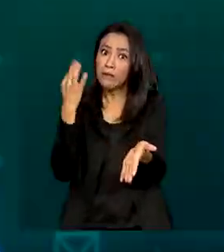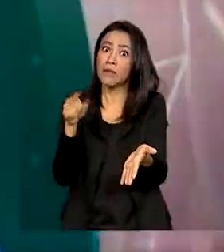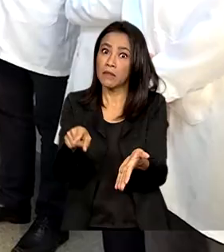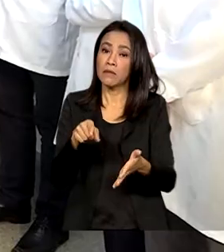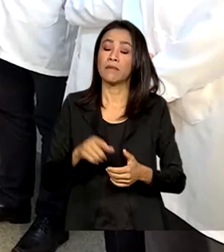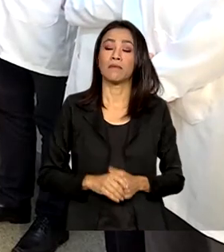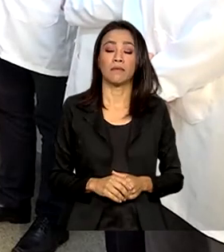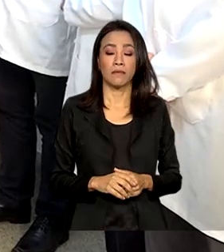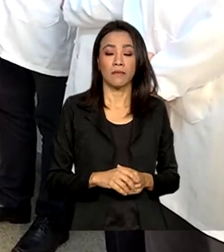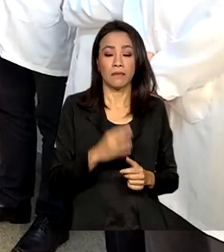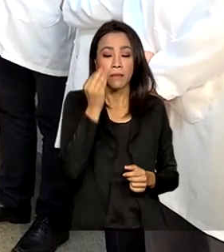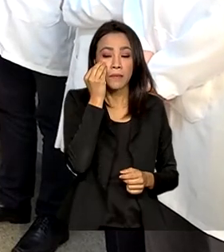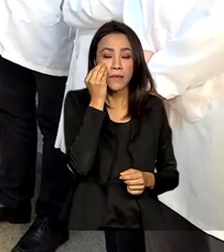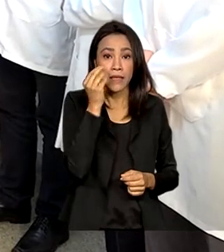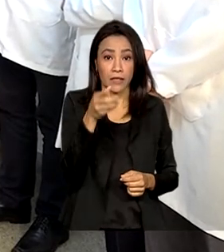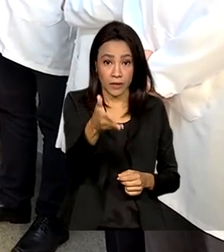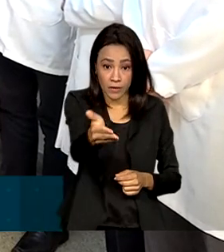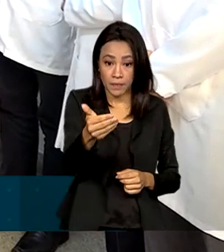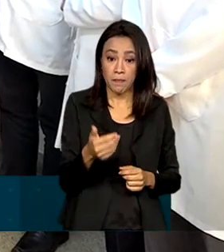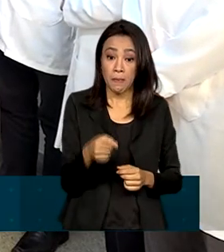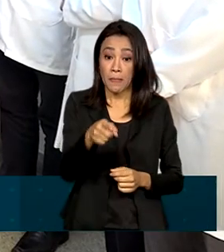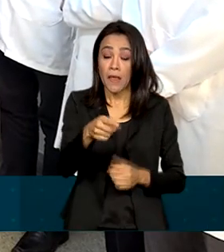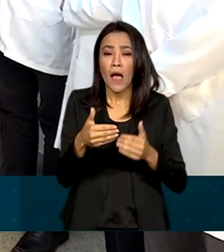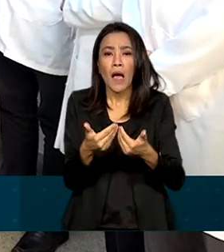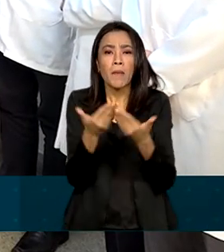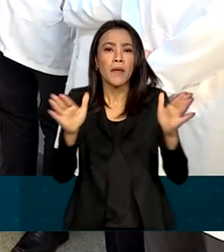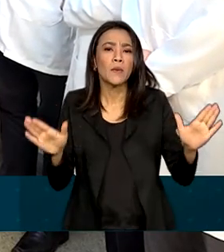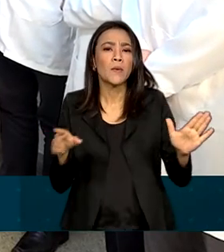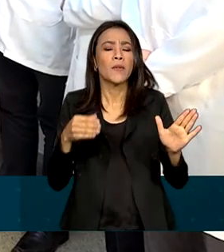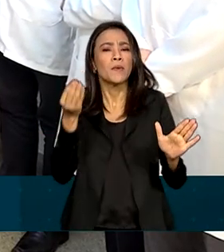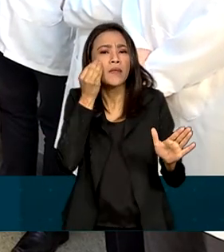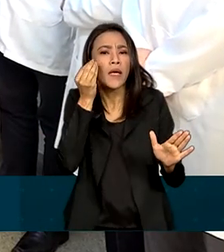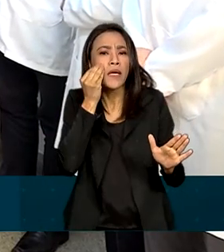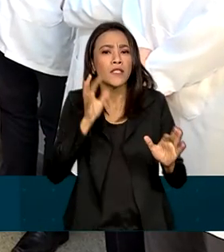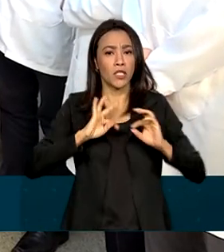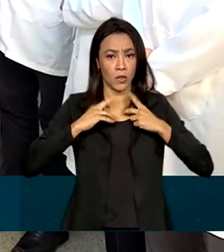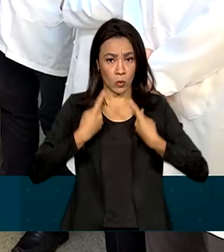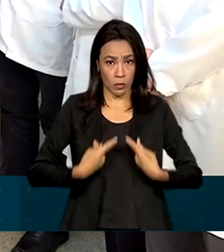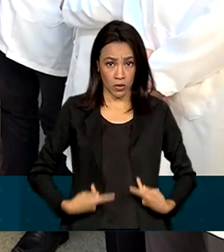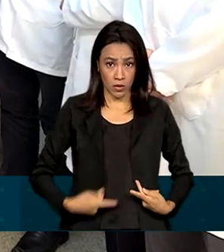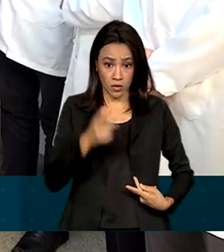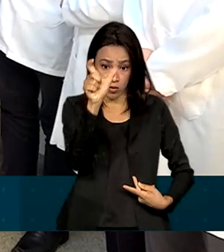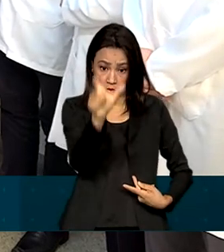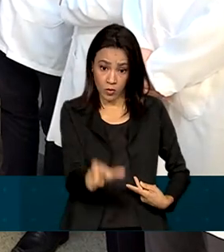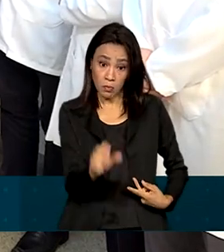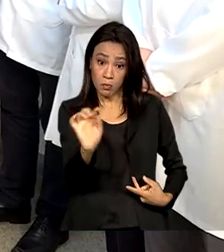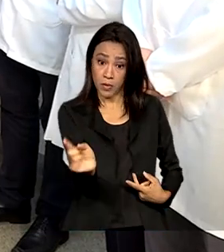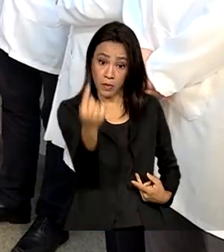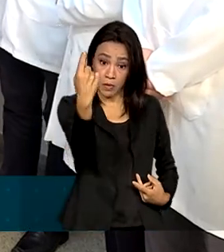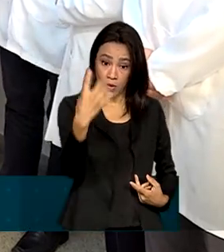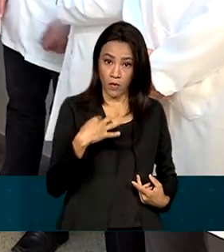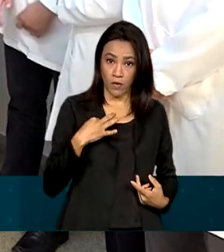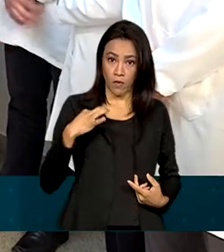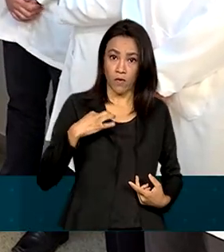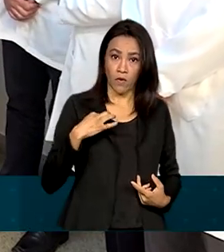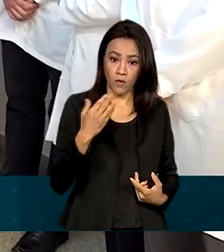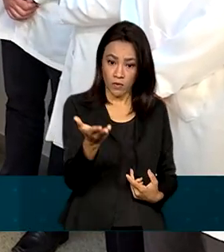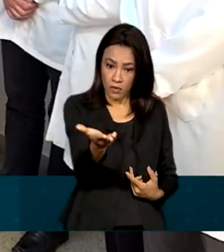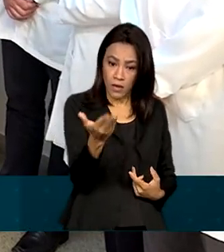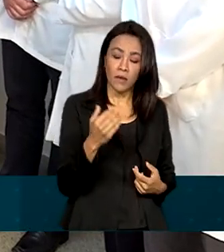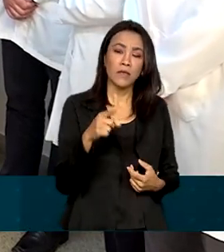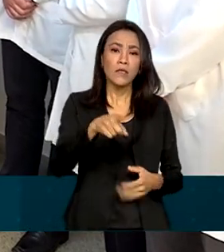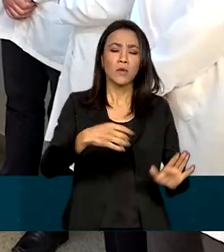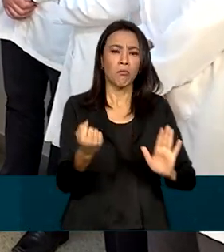clínicos. A abertura dos estudos clínicos em humanos começou com a vacinação do primeiro voluntário, um marco